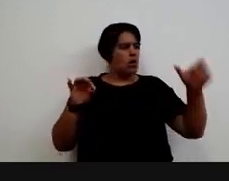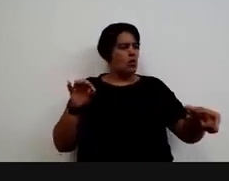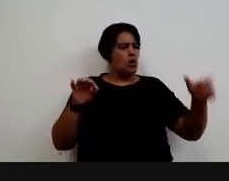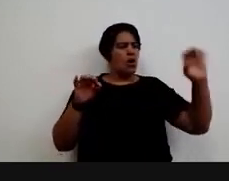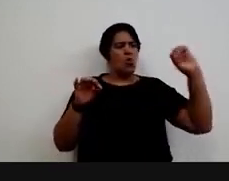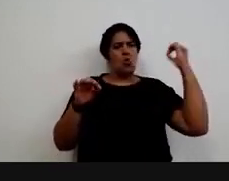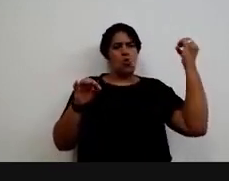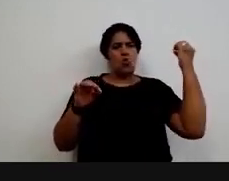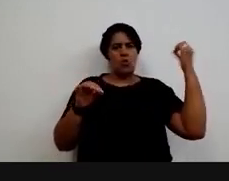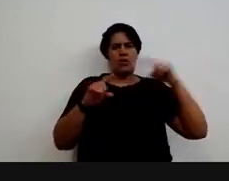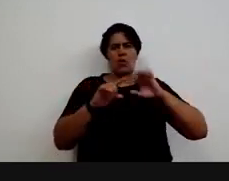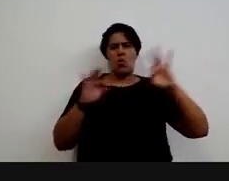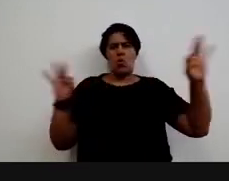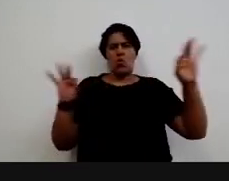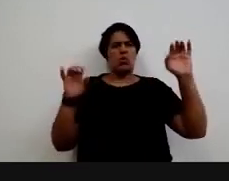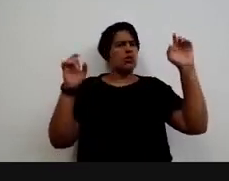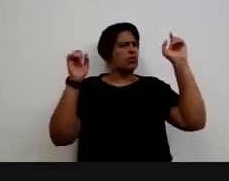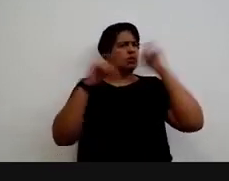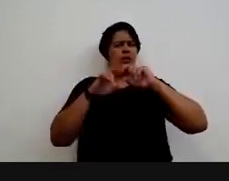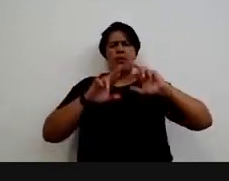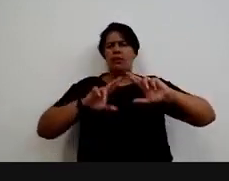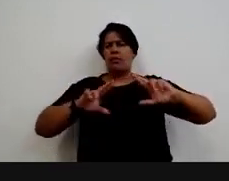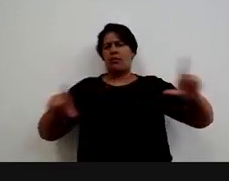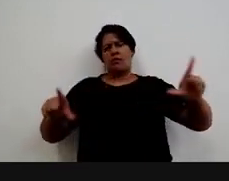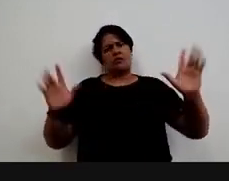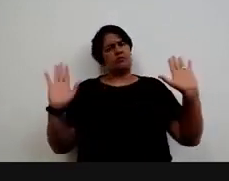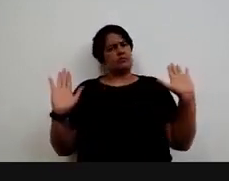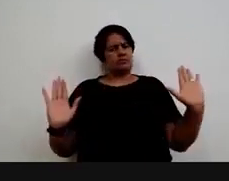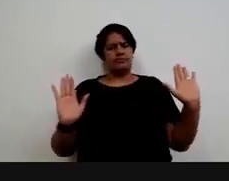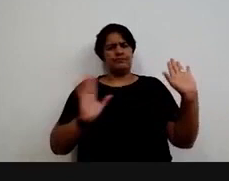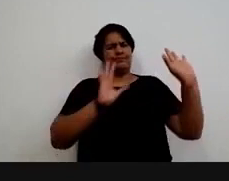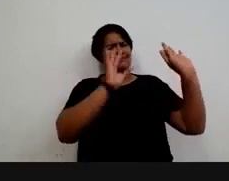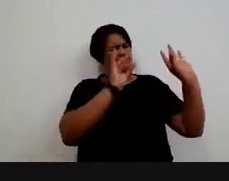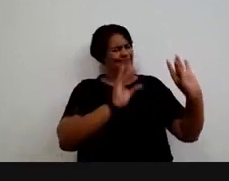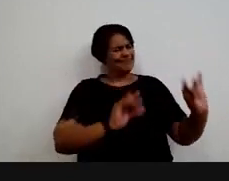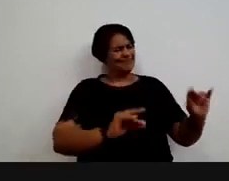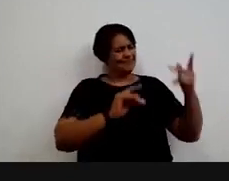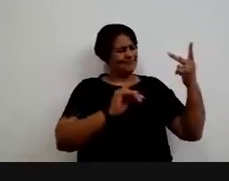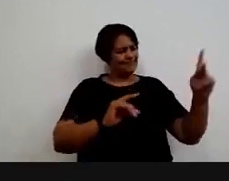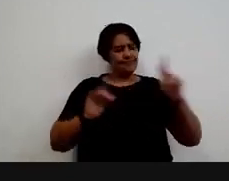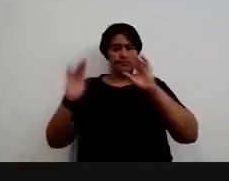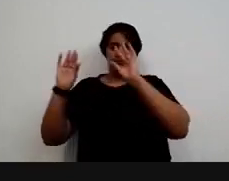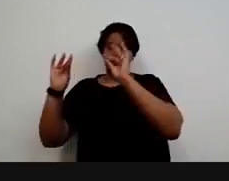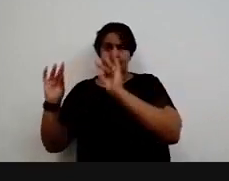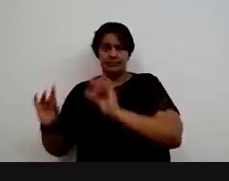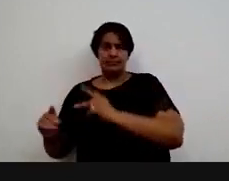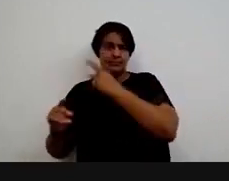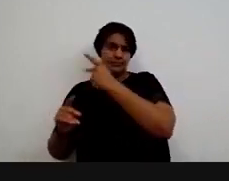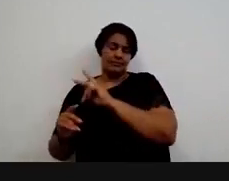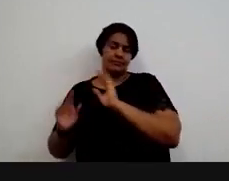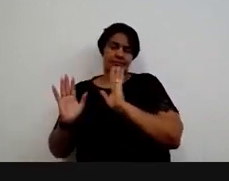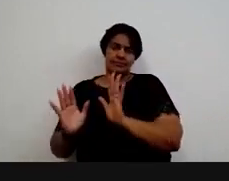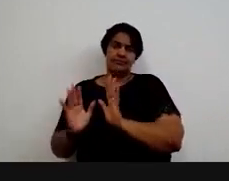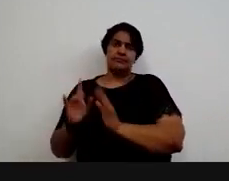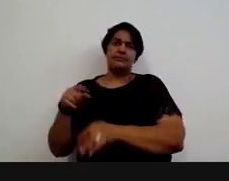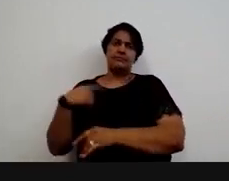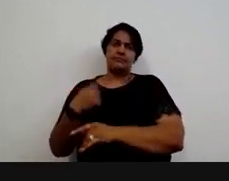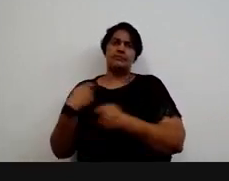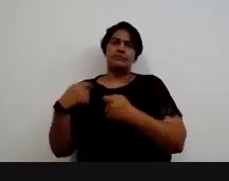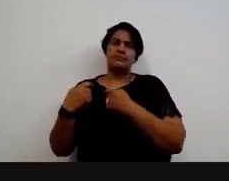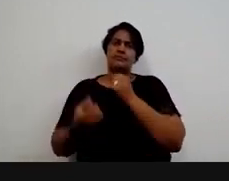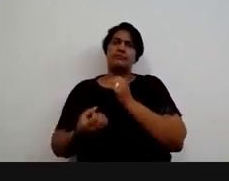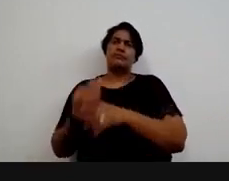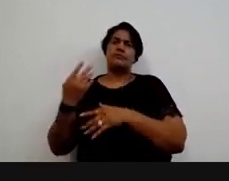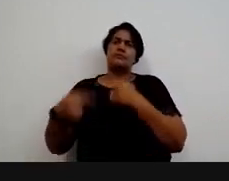Sul. Então, essas diferenças, essas especificidades da nossa juventude, elas devem pautar a produção dessas políticas.